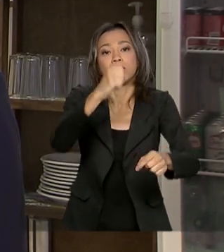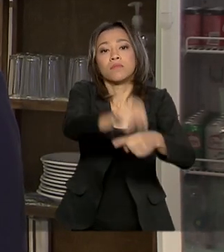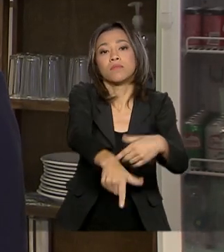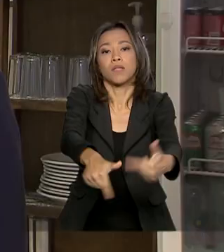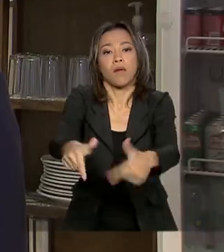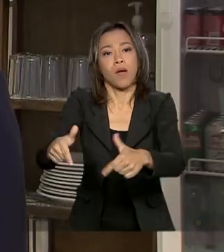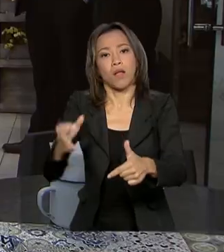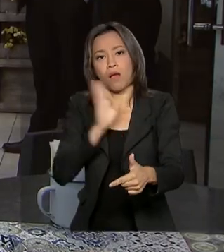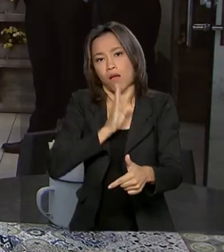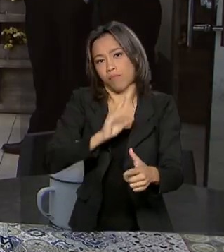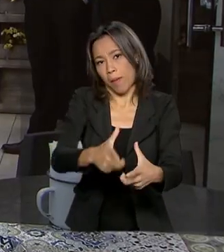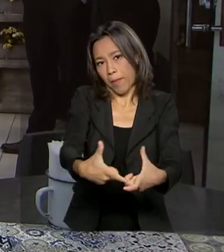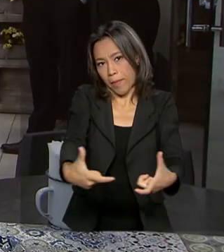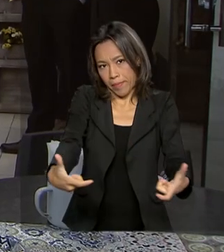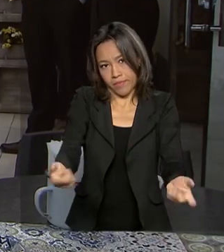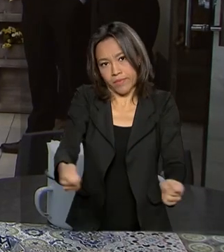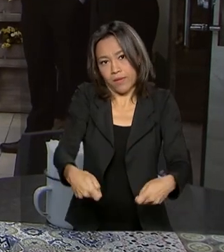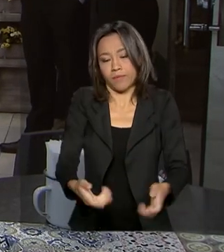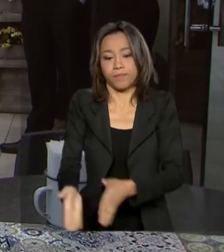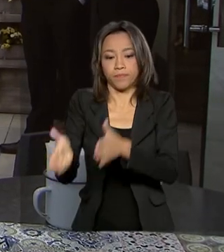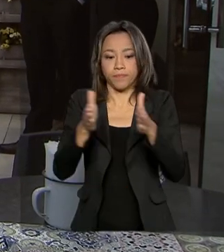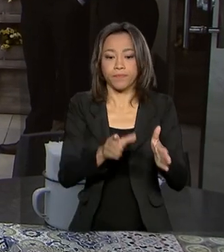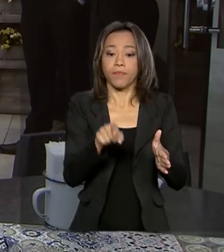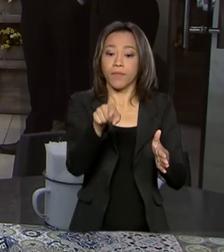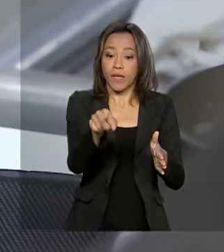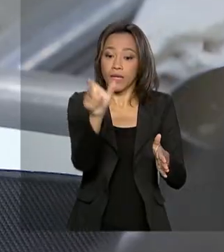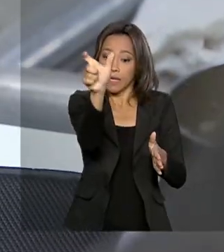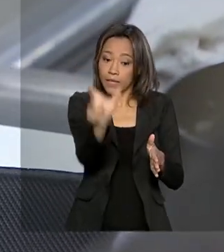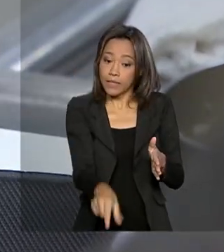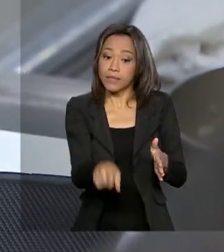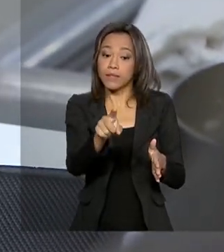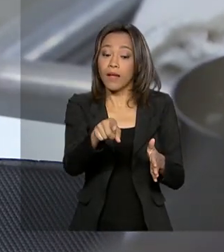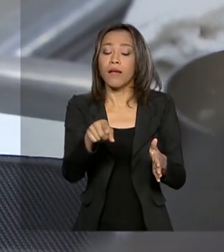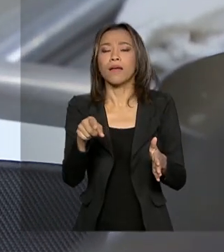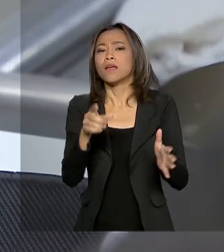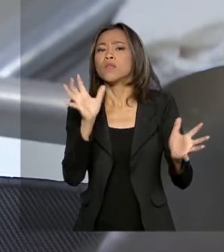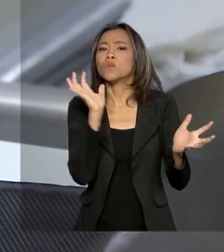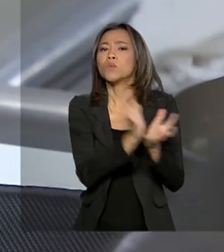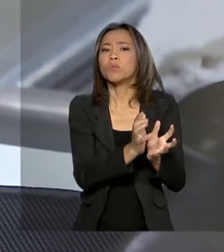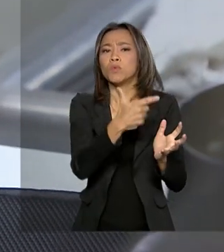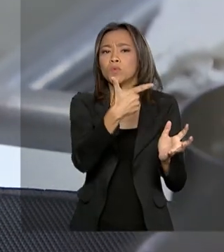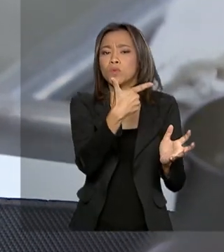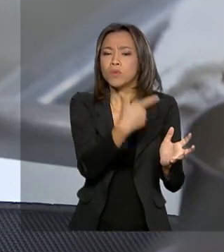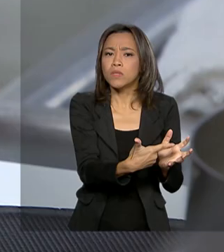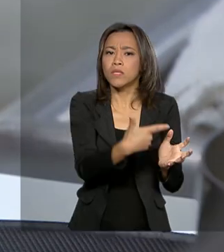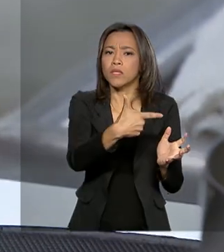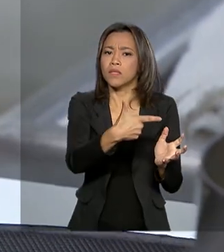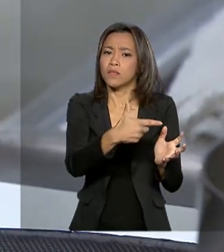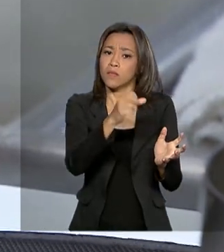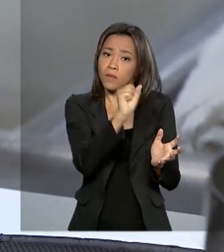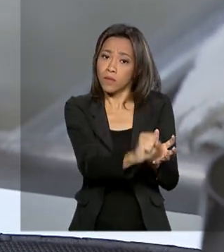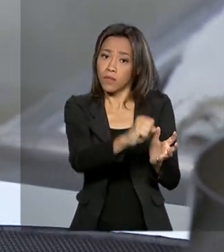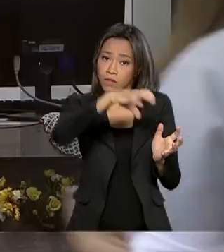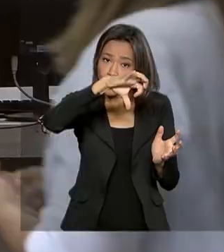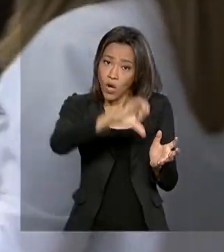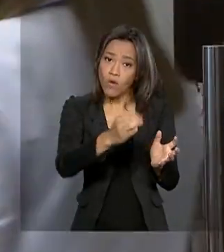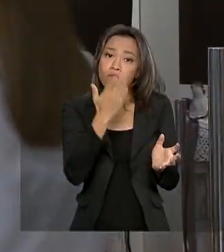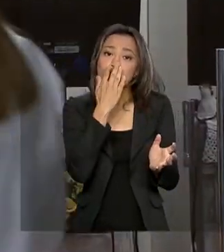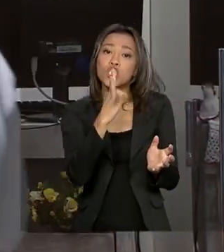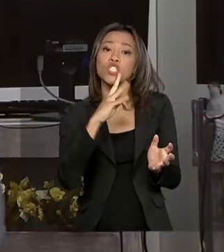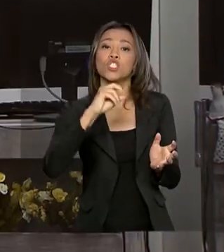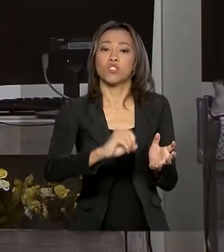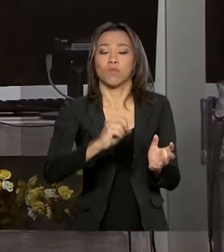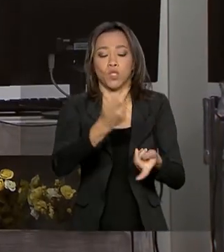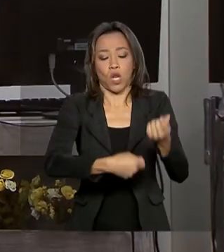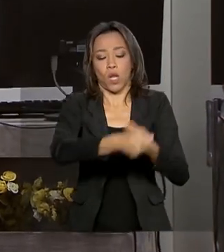tempo recorde. O empreendimento do Robert está entre os 289 tipos de atividades econômicas, que